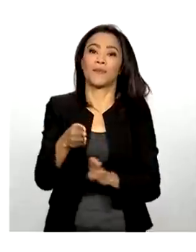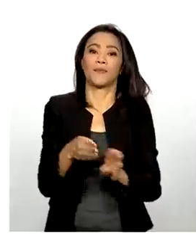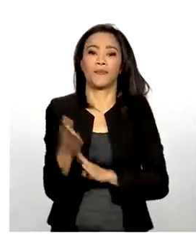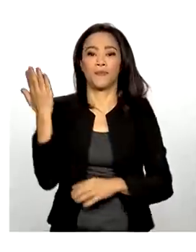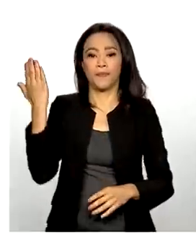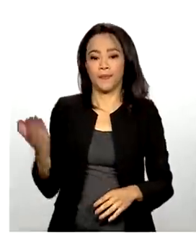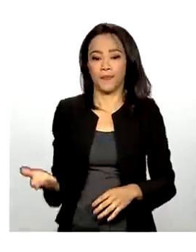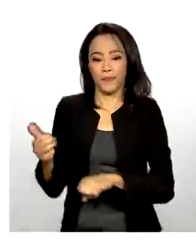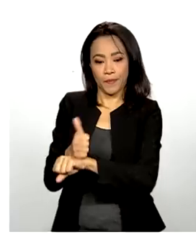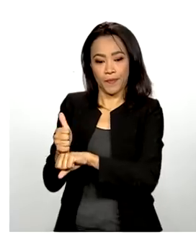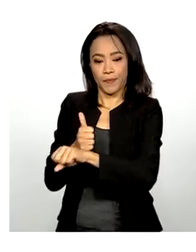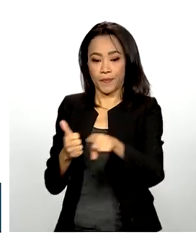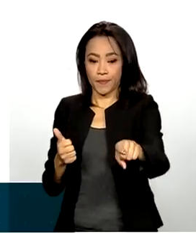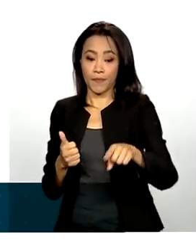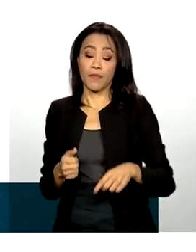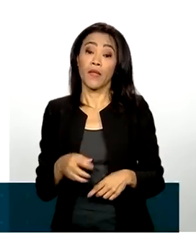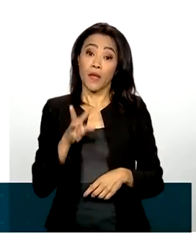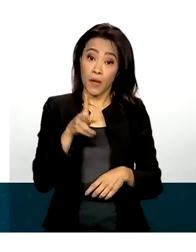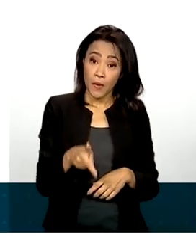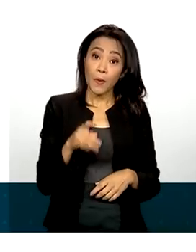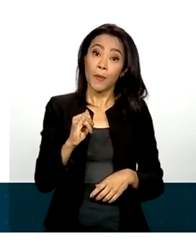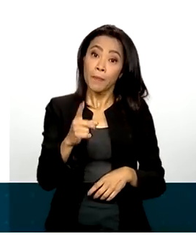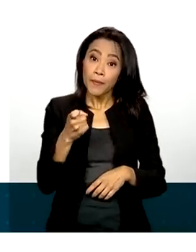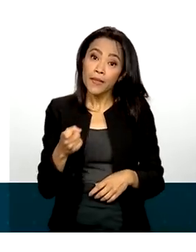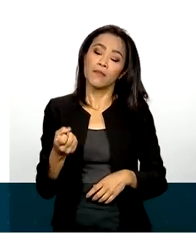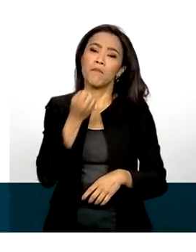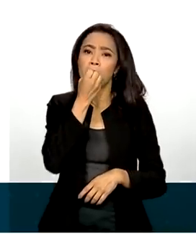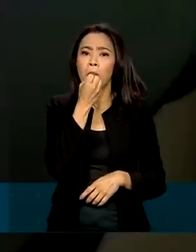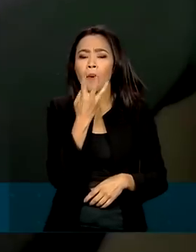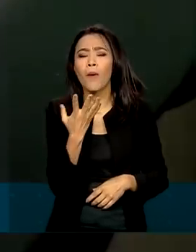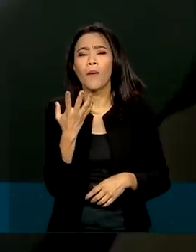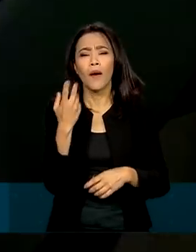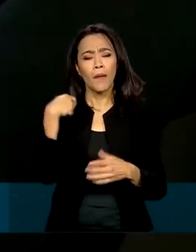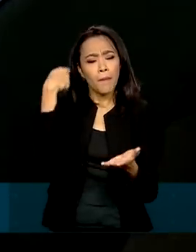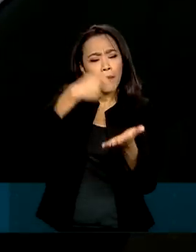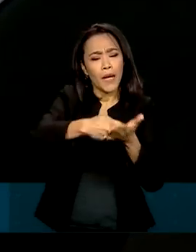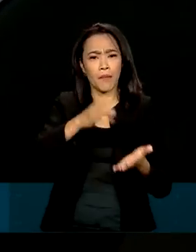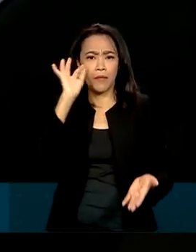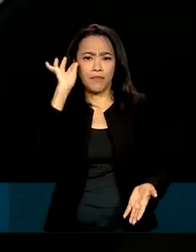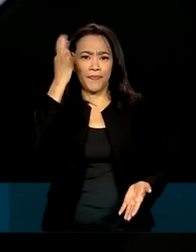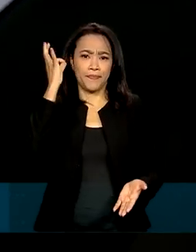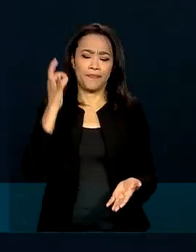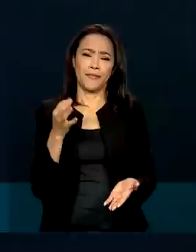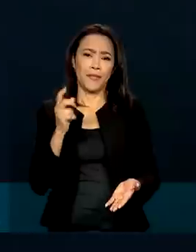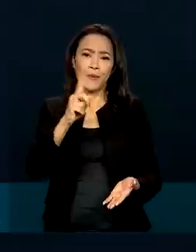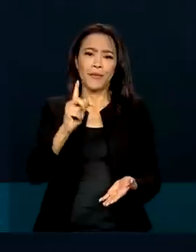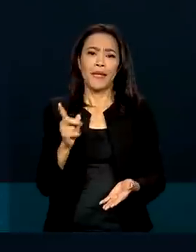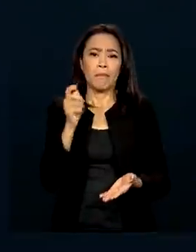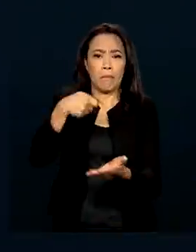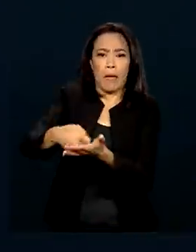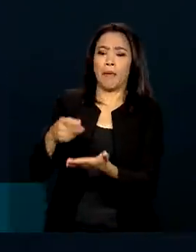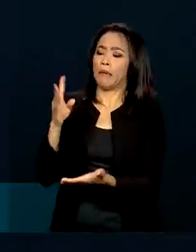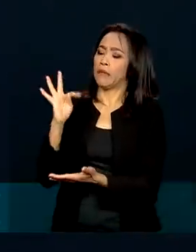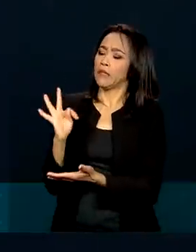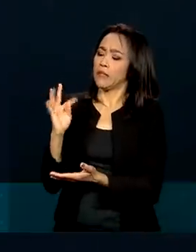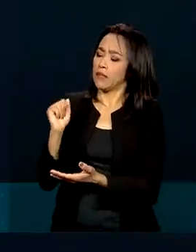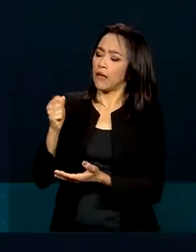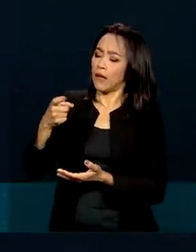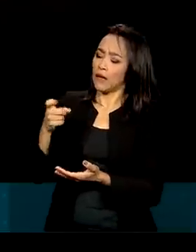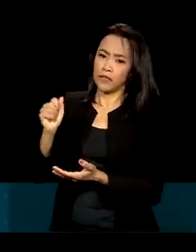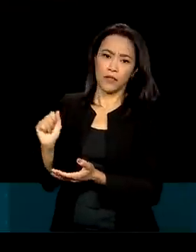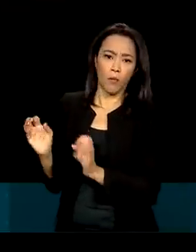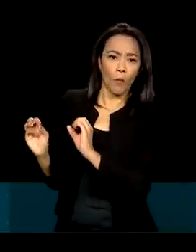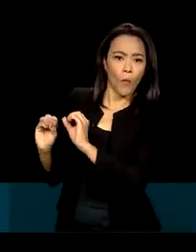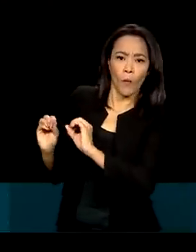O PIX caiu no gosto dos brasileiros por ser um meio de pagamento rápido e sem cobranças de taxas. Ano passado,